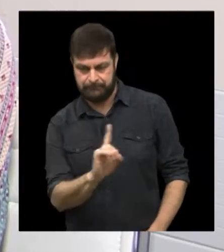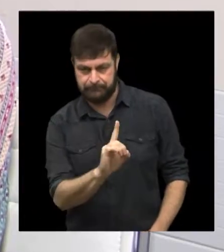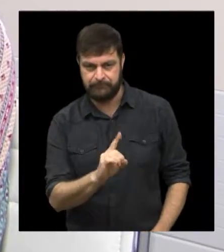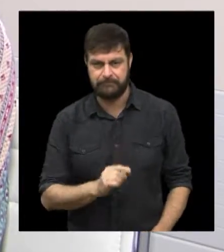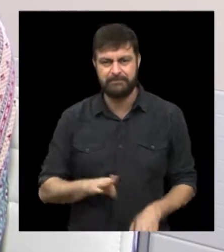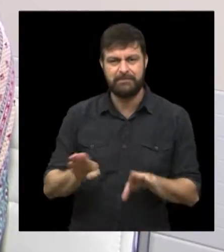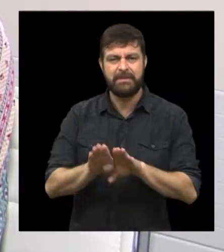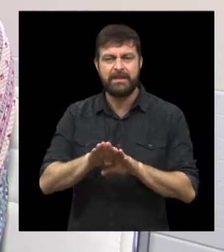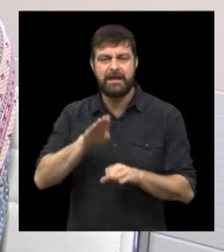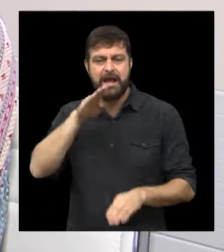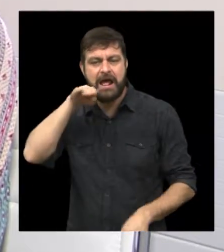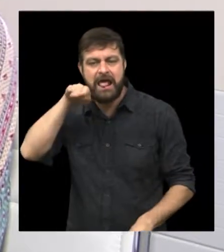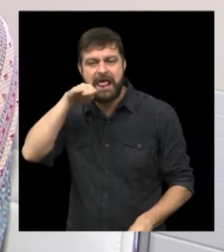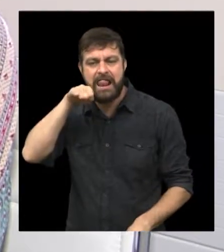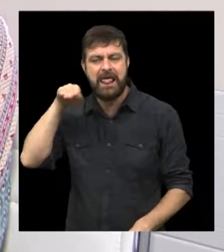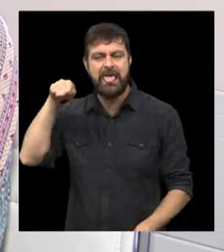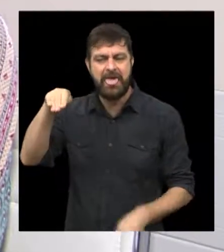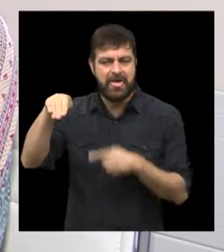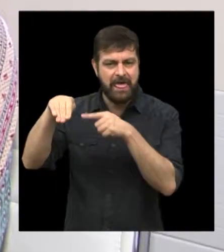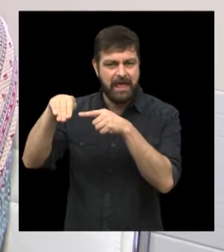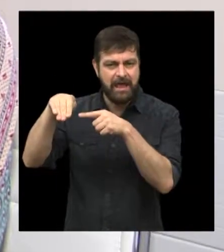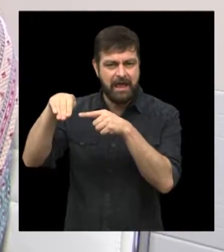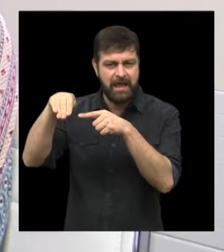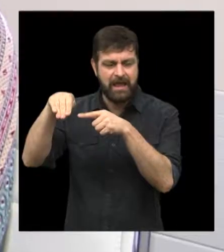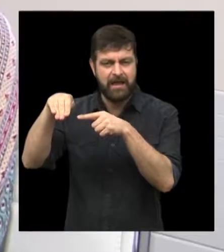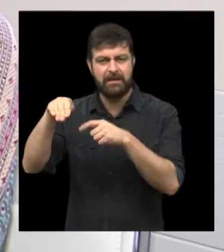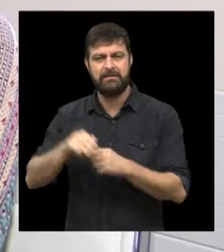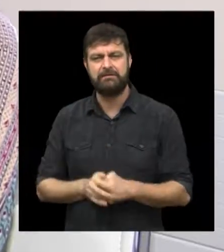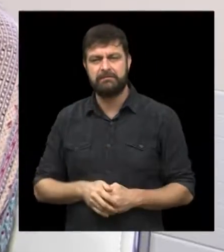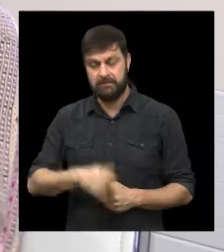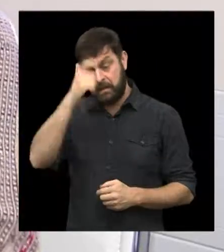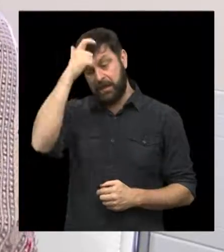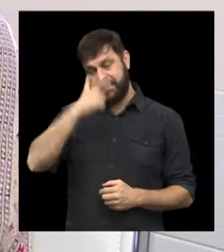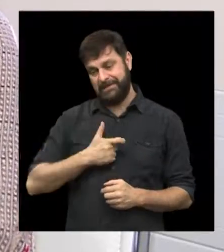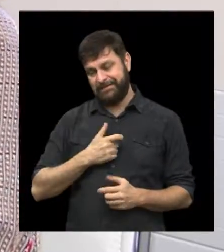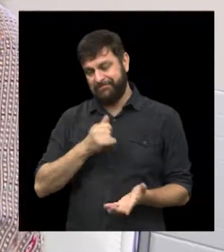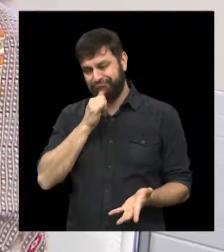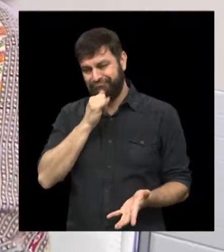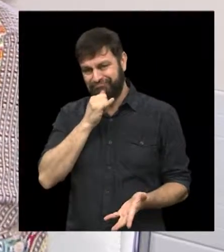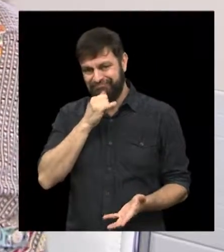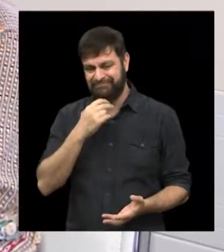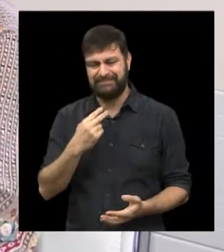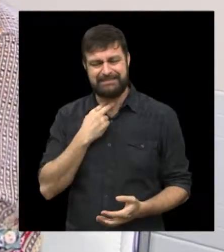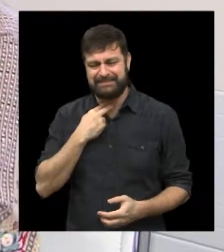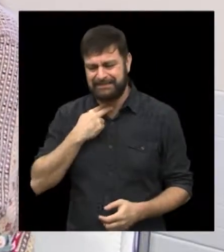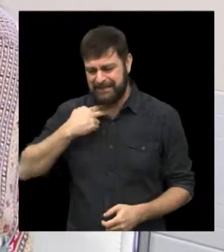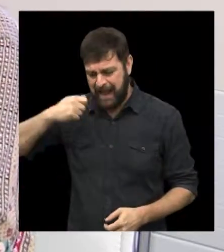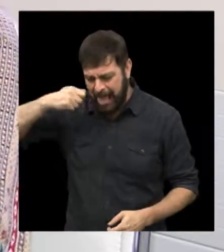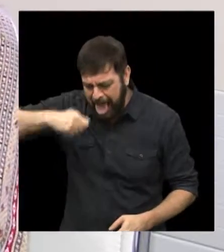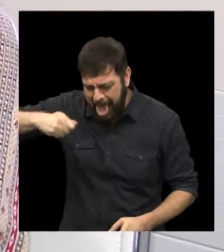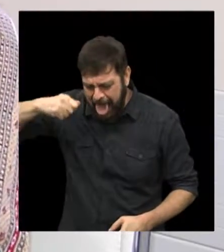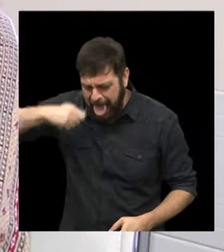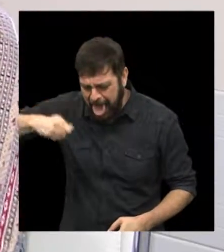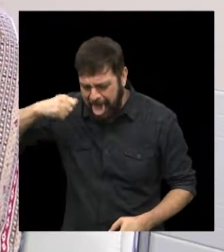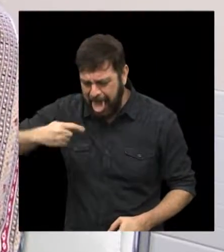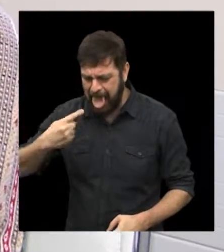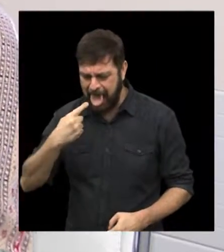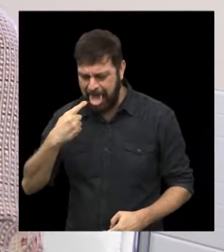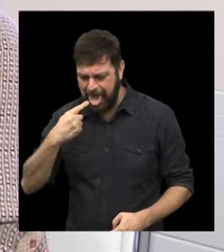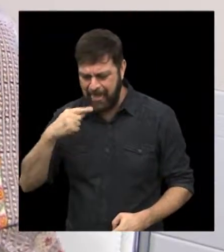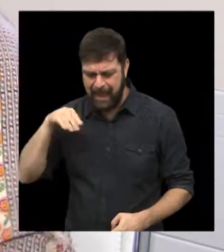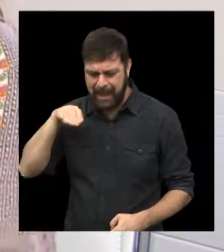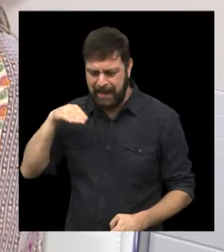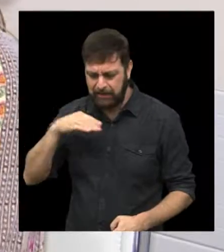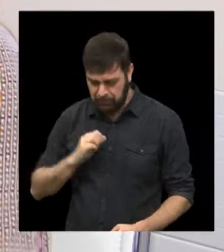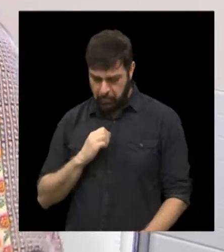E em relação à língua, algumas pessoas, como eu, por exemplo, não conseguem limpar a língua,